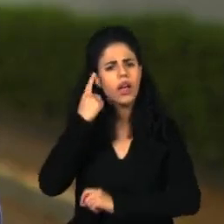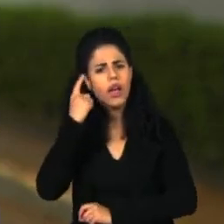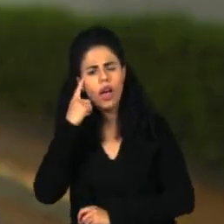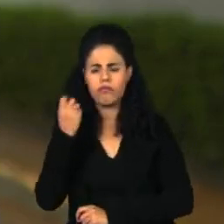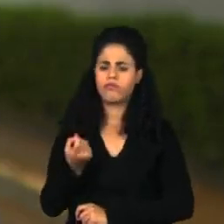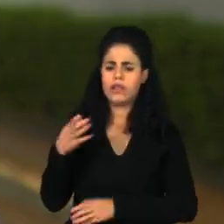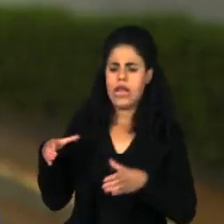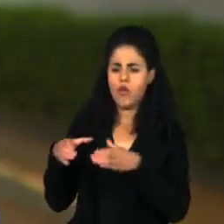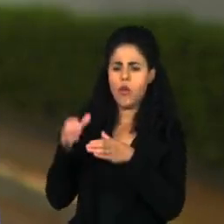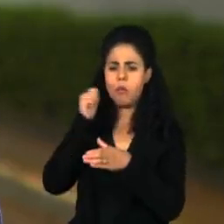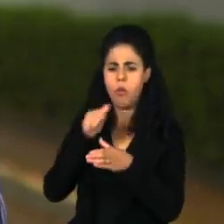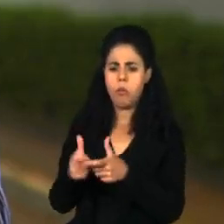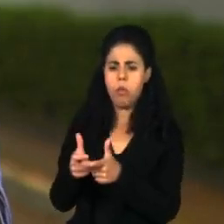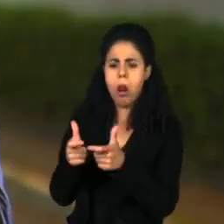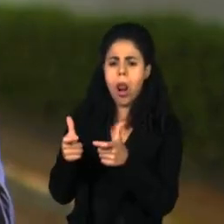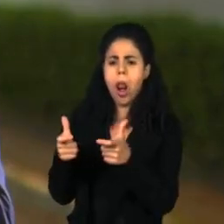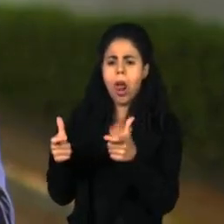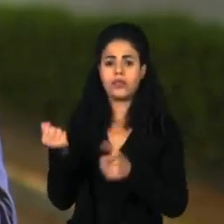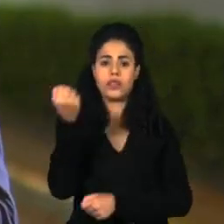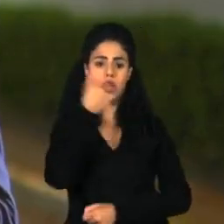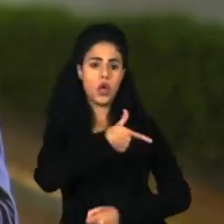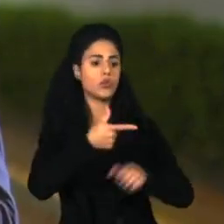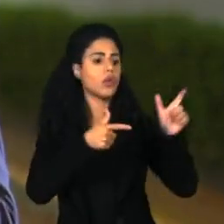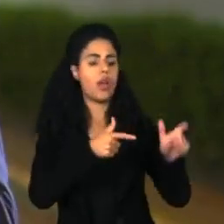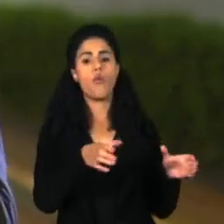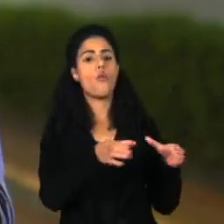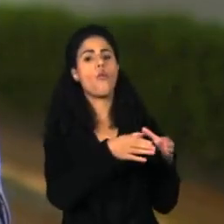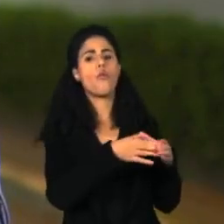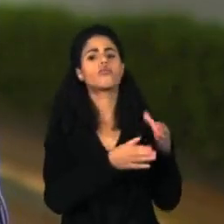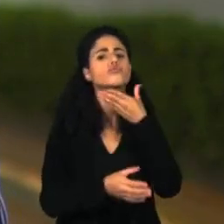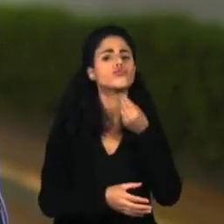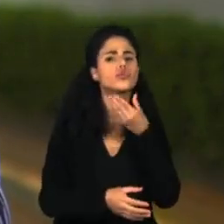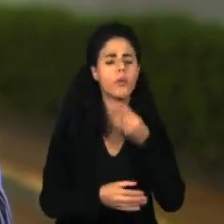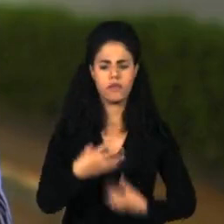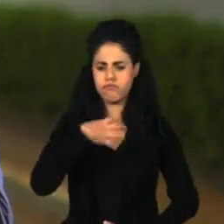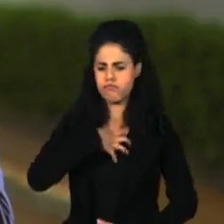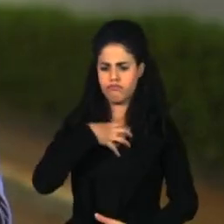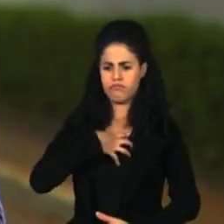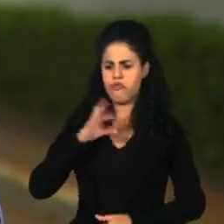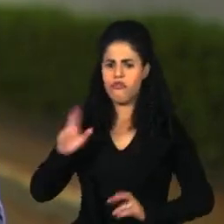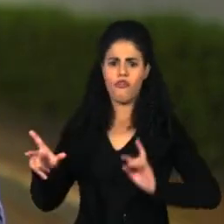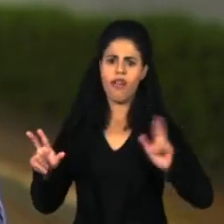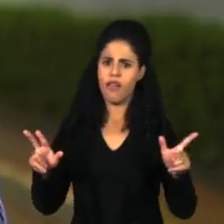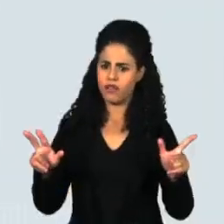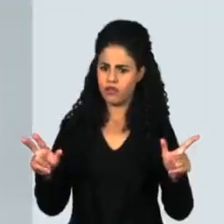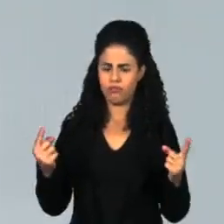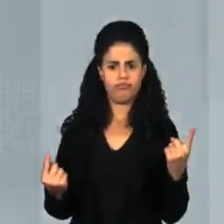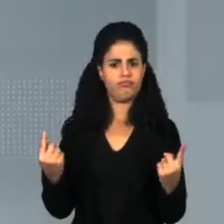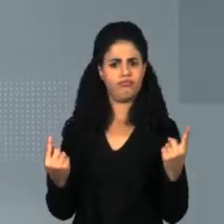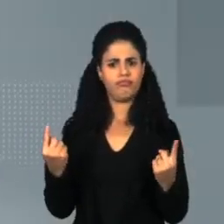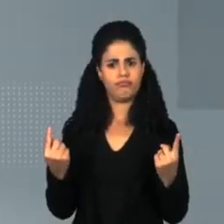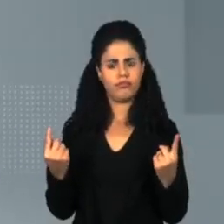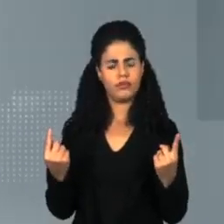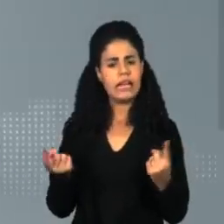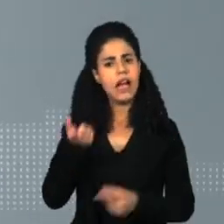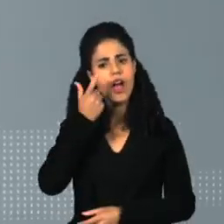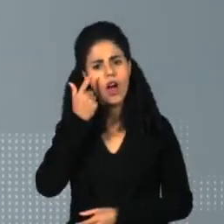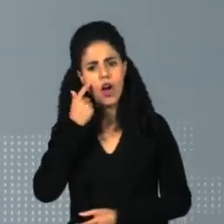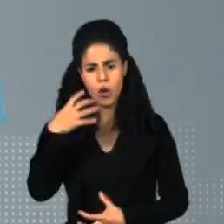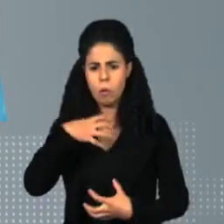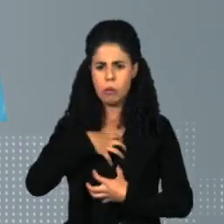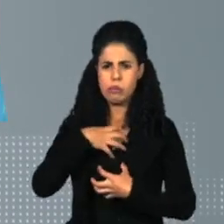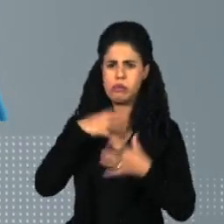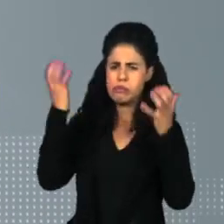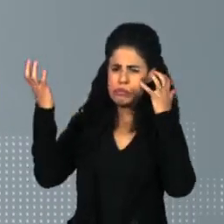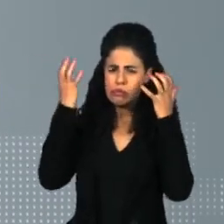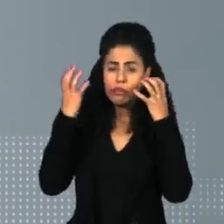propensas a desenvolver a doença do que nós, os homens. E os sintomas também são diferentes. Nelas, os transtornos